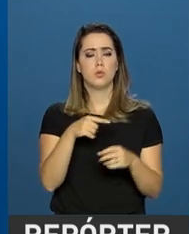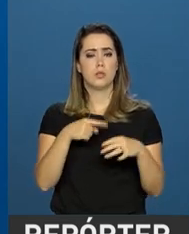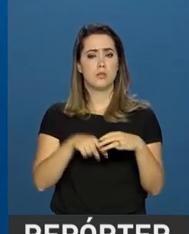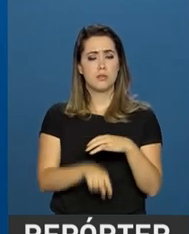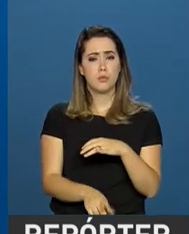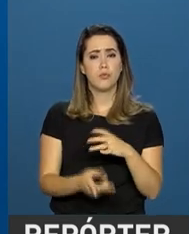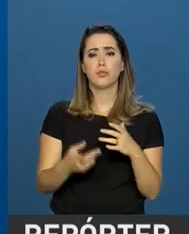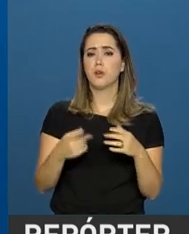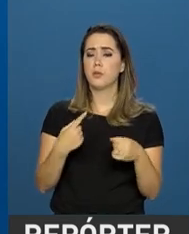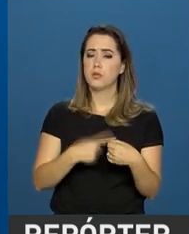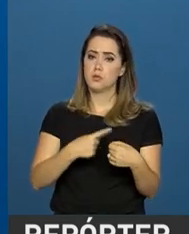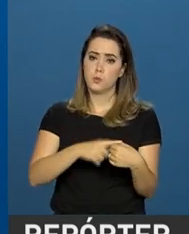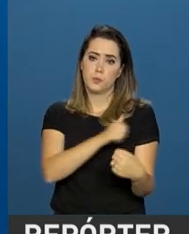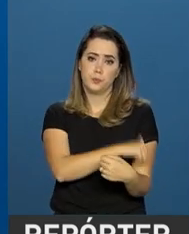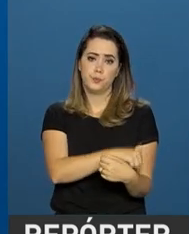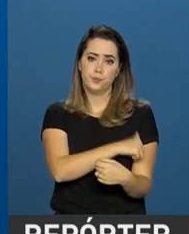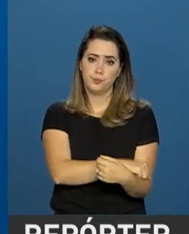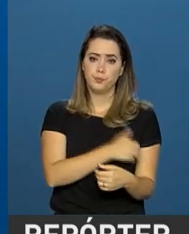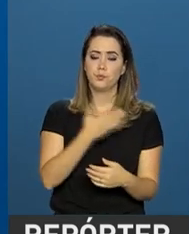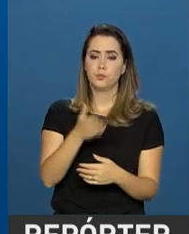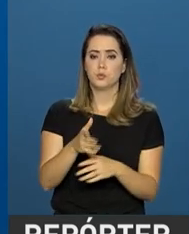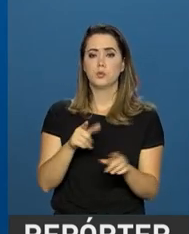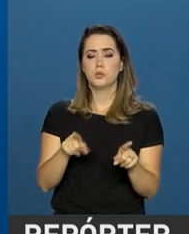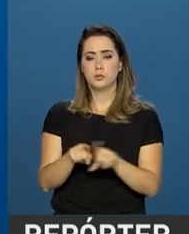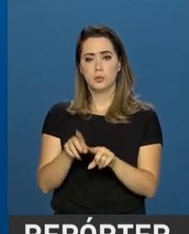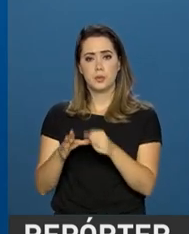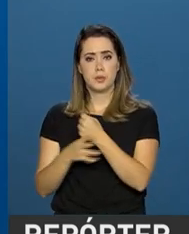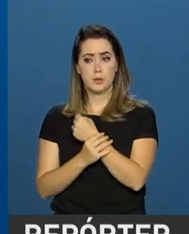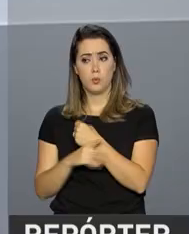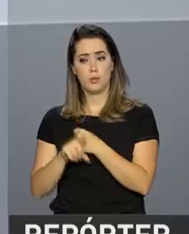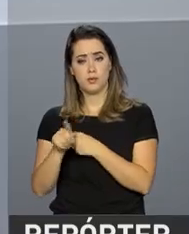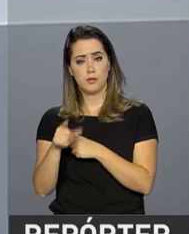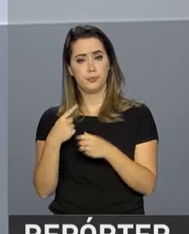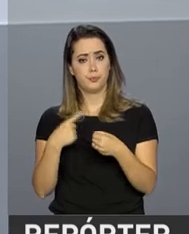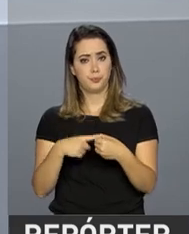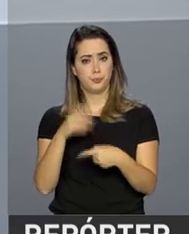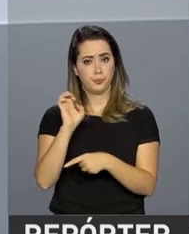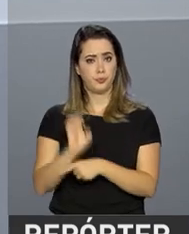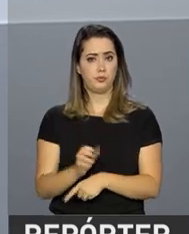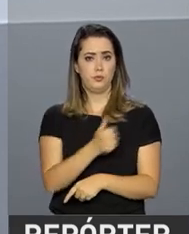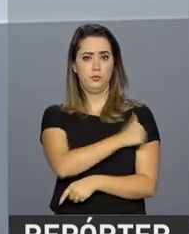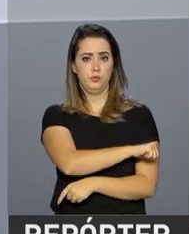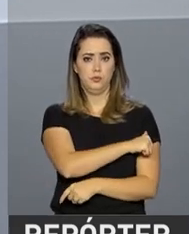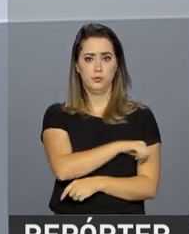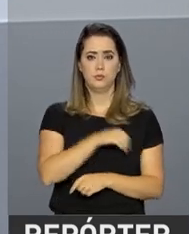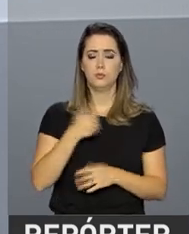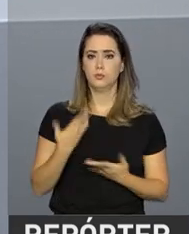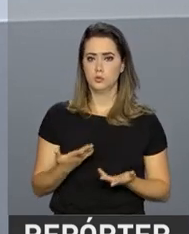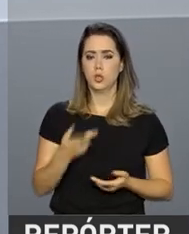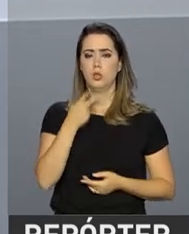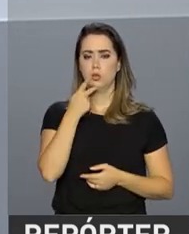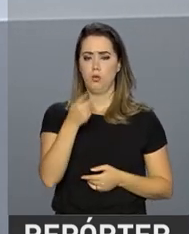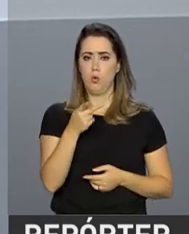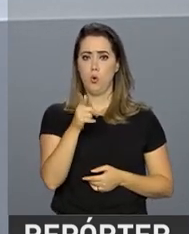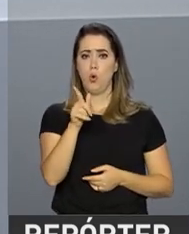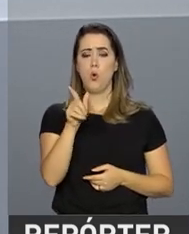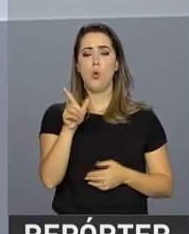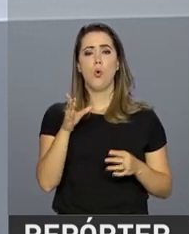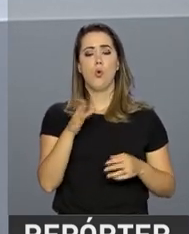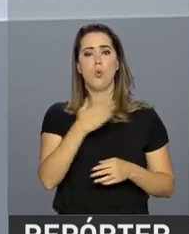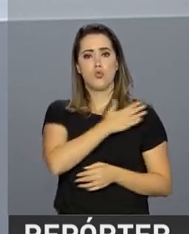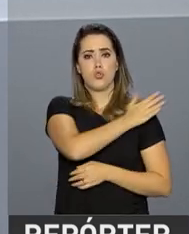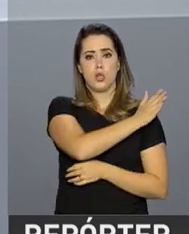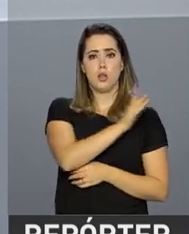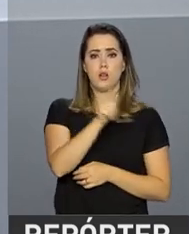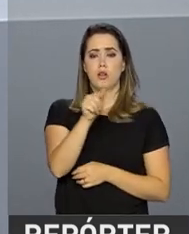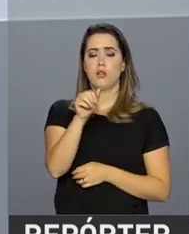Janeiro e da sua dinâmica também em termos de segurança. E o general Braga Neto falou sobre o trabalho que vai ser